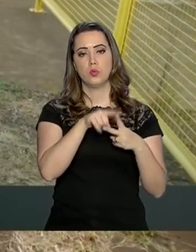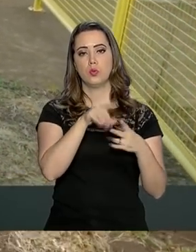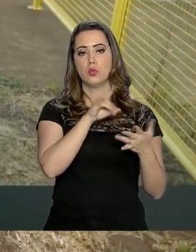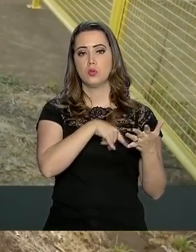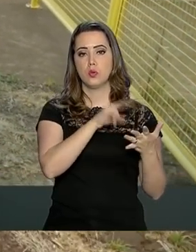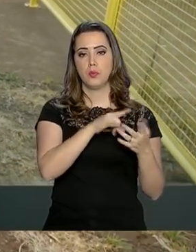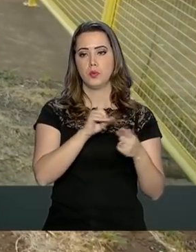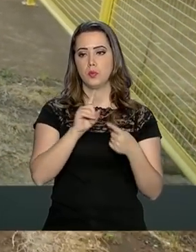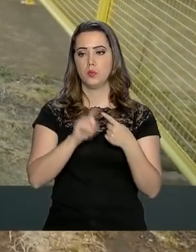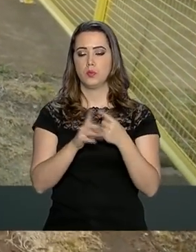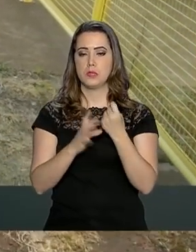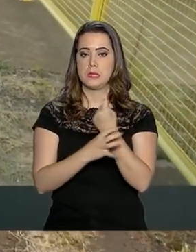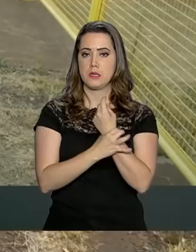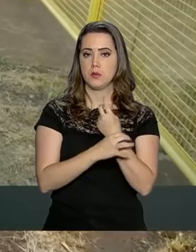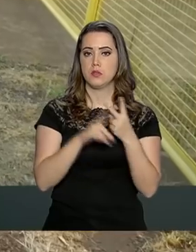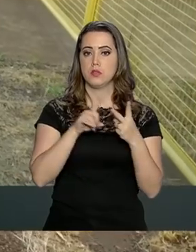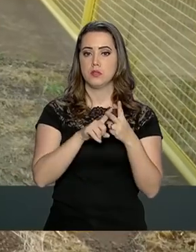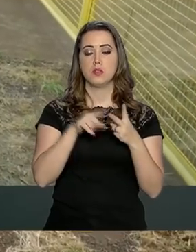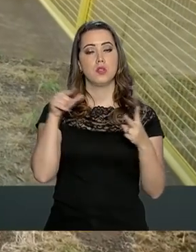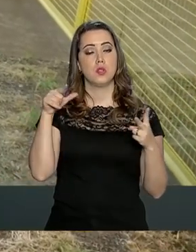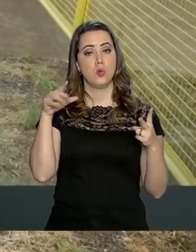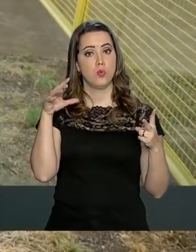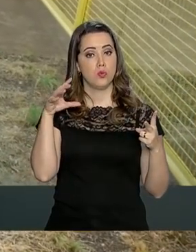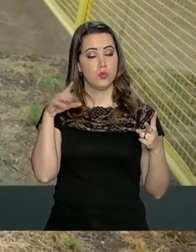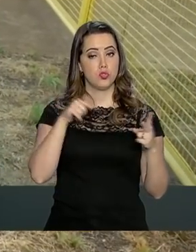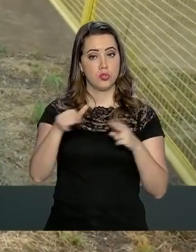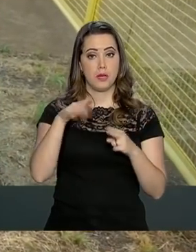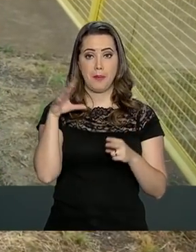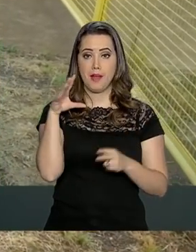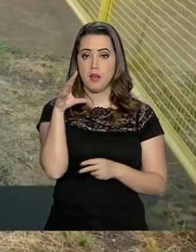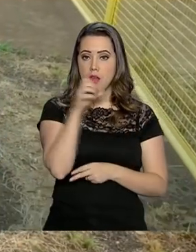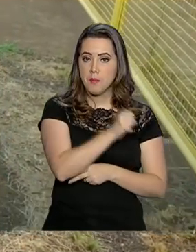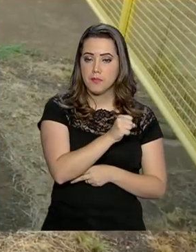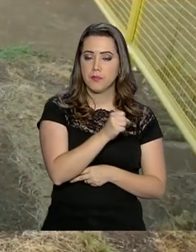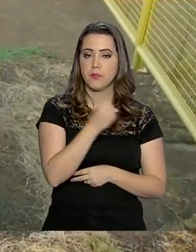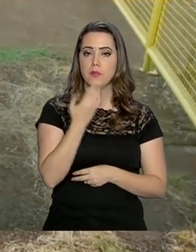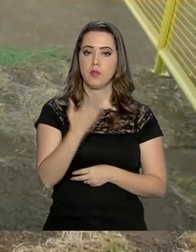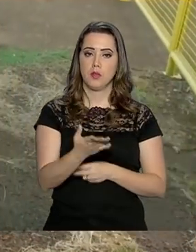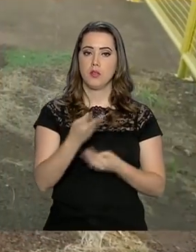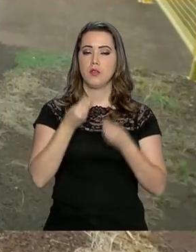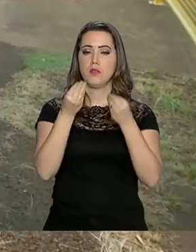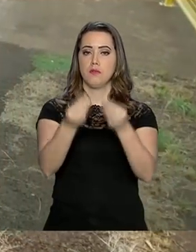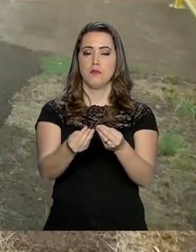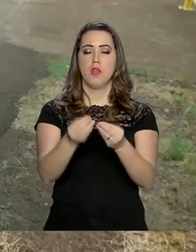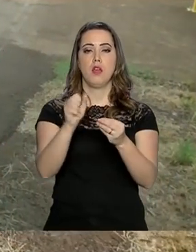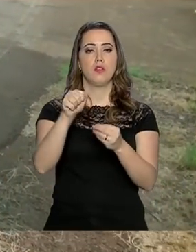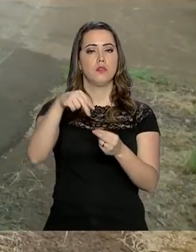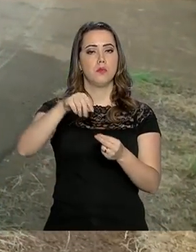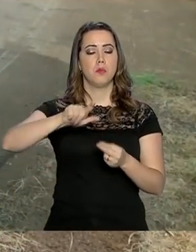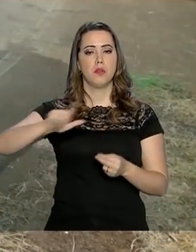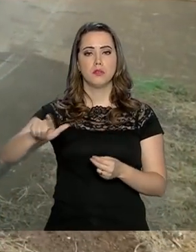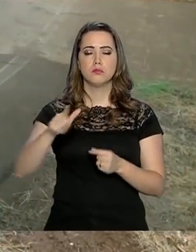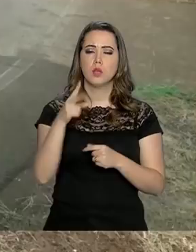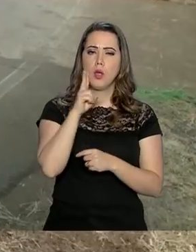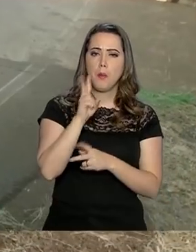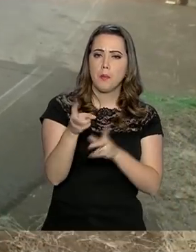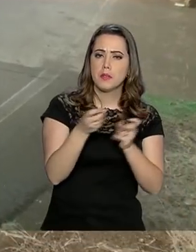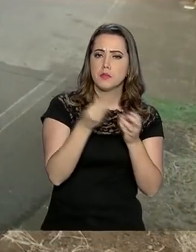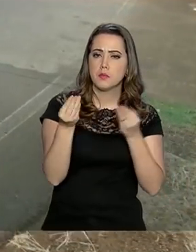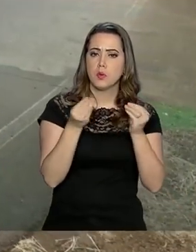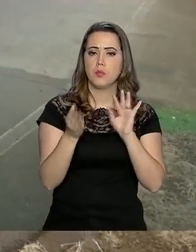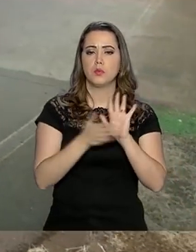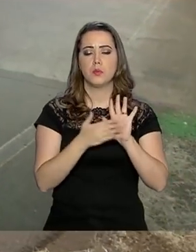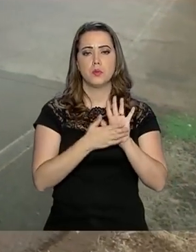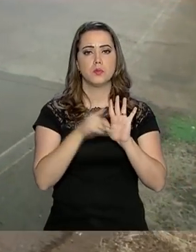Um plano de segurança e um plano de ação emergencial. Esses documentos são enviados para a ANEEL, que verifica o que a empresa está propondo